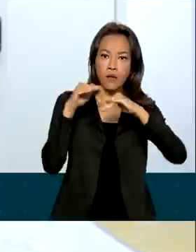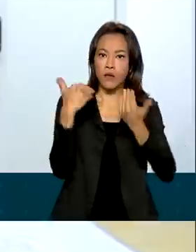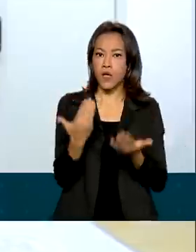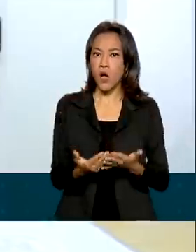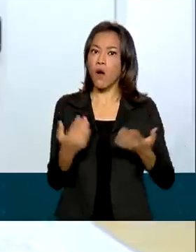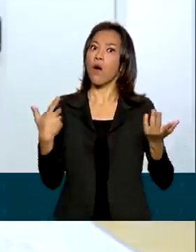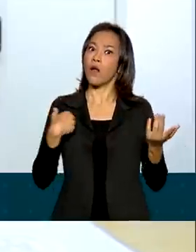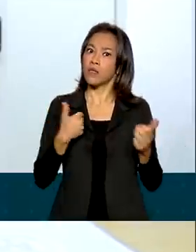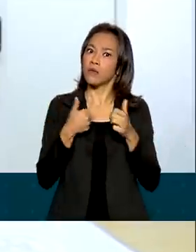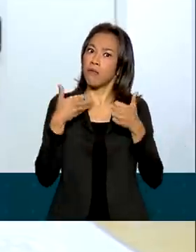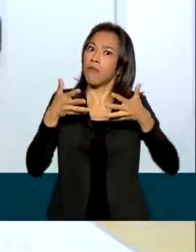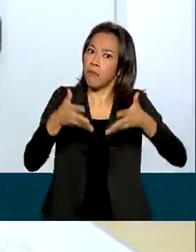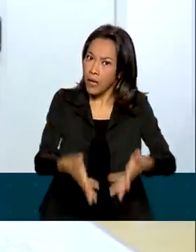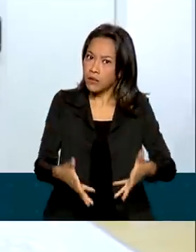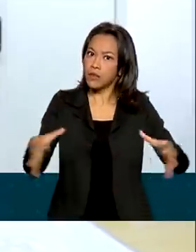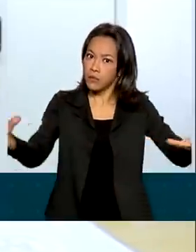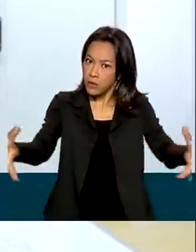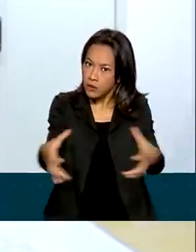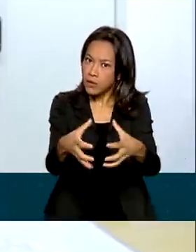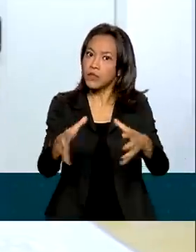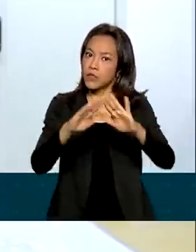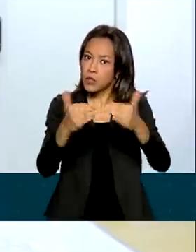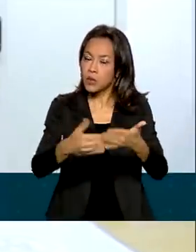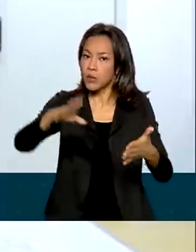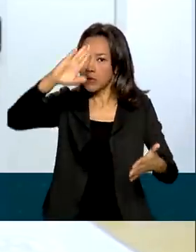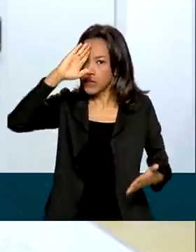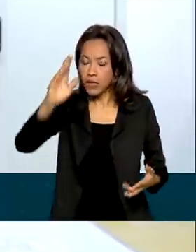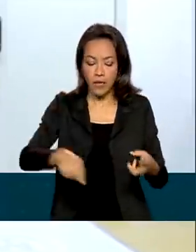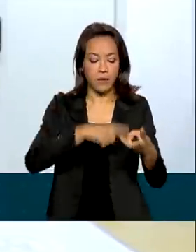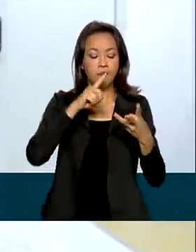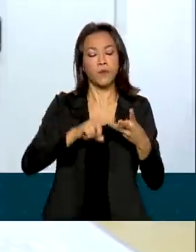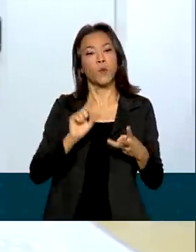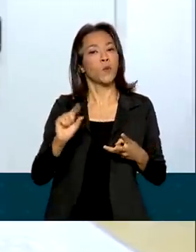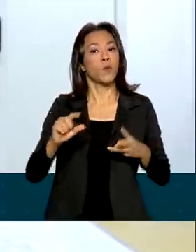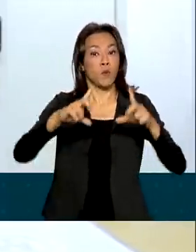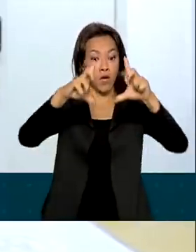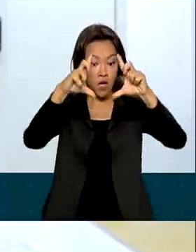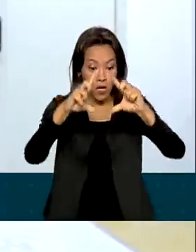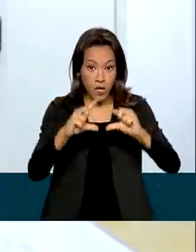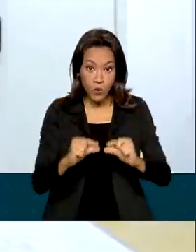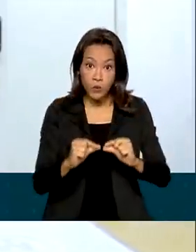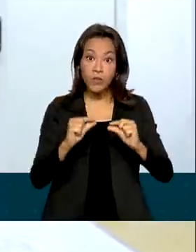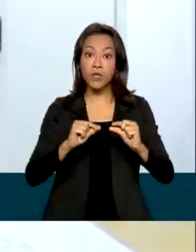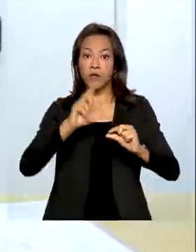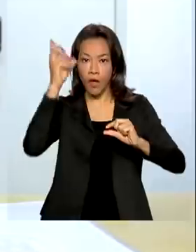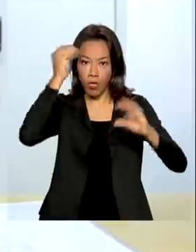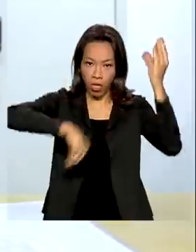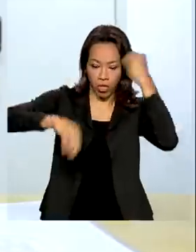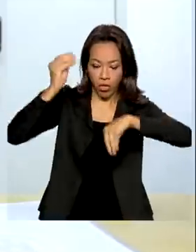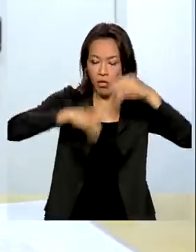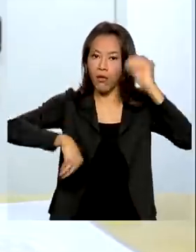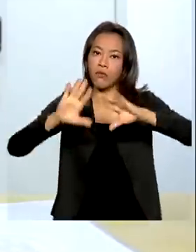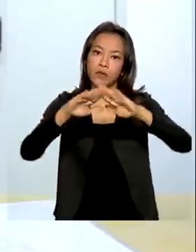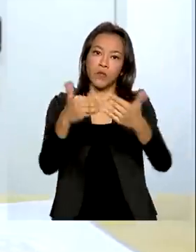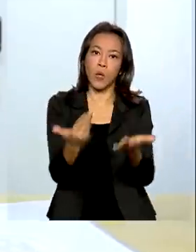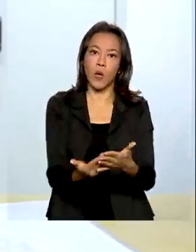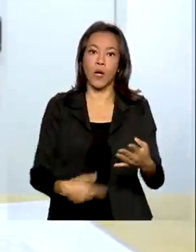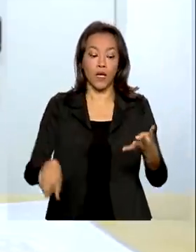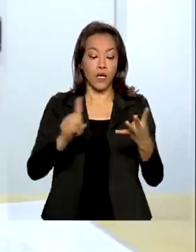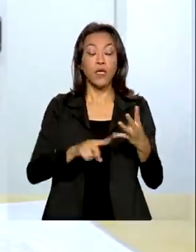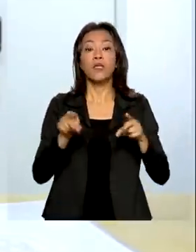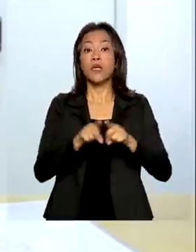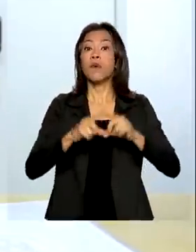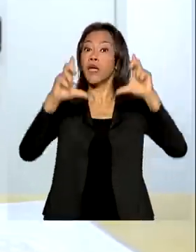dessas escolas cívico-militares, também uma redução da evasão escolar e uma redução da